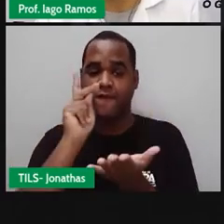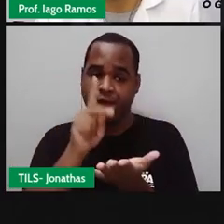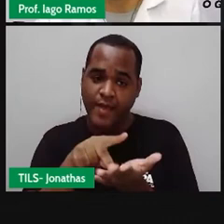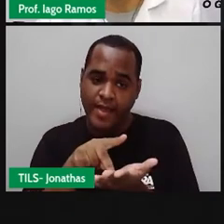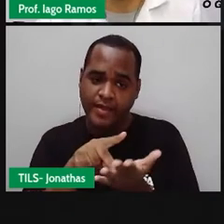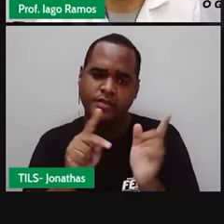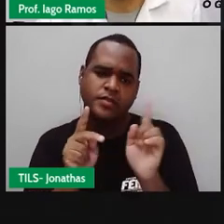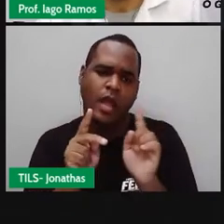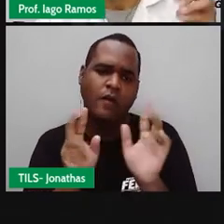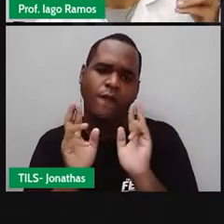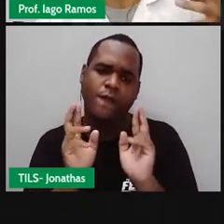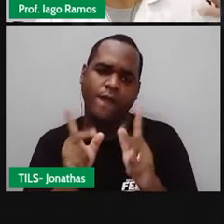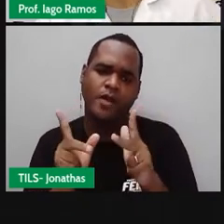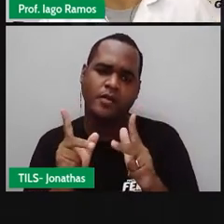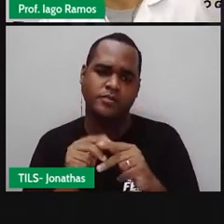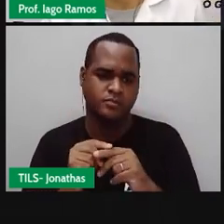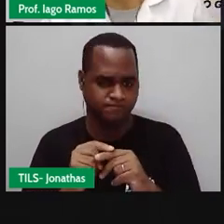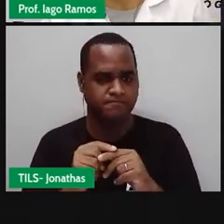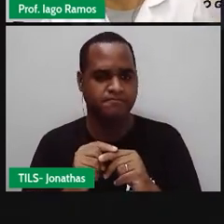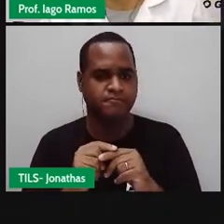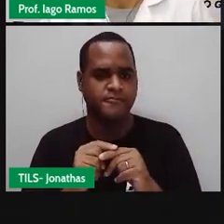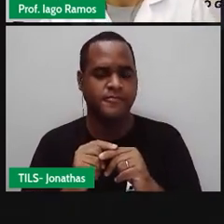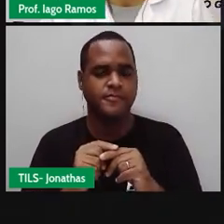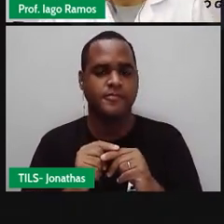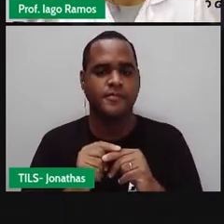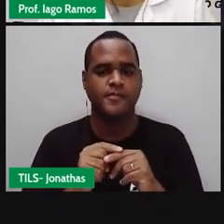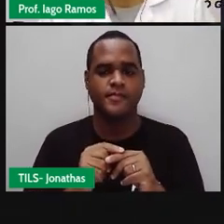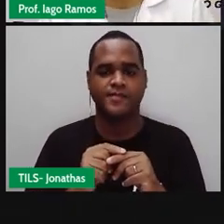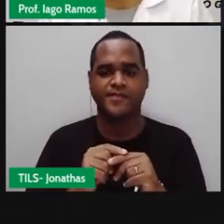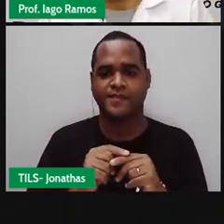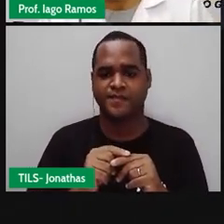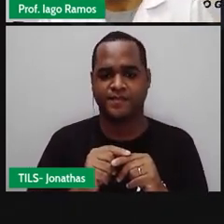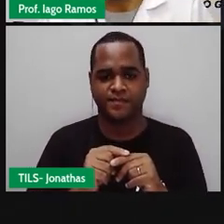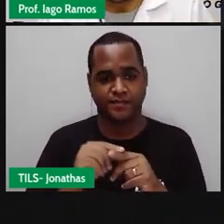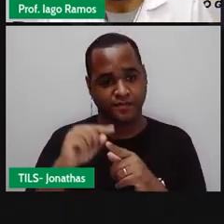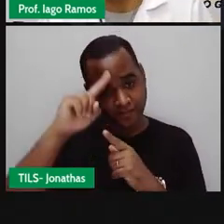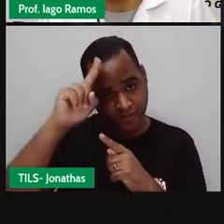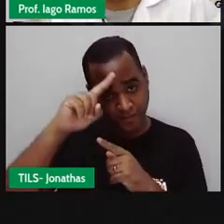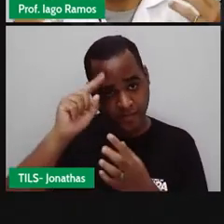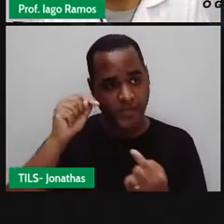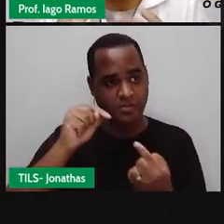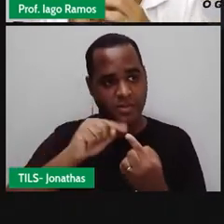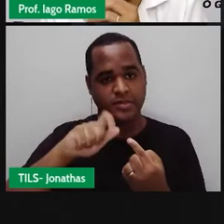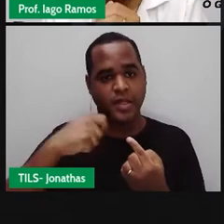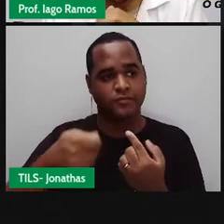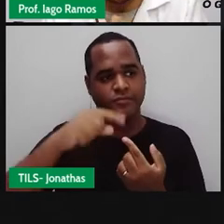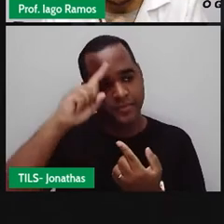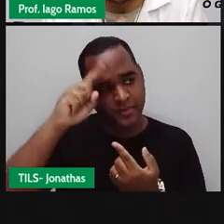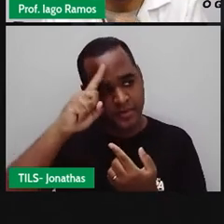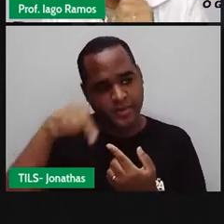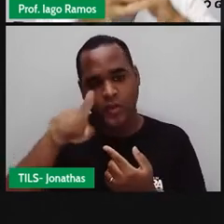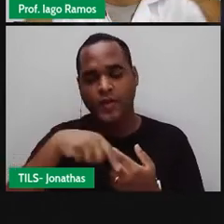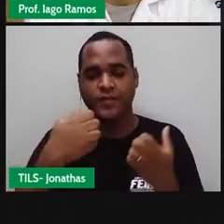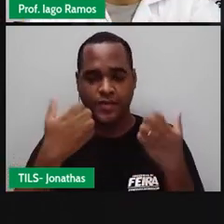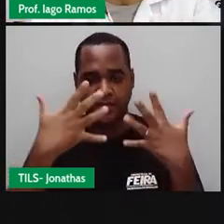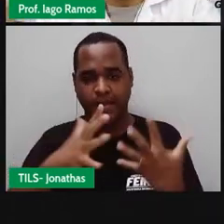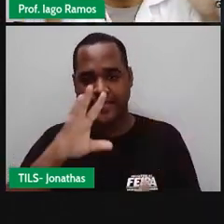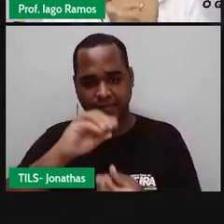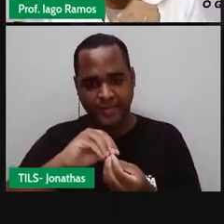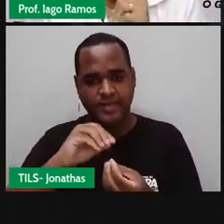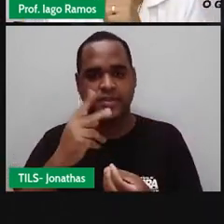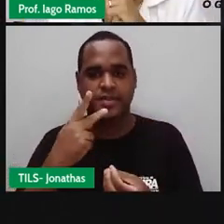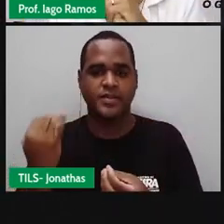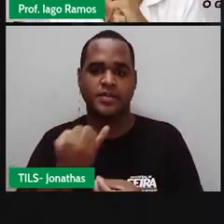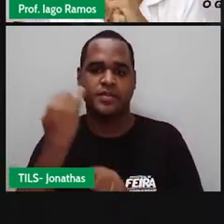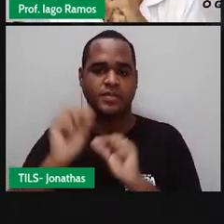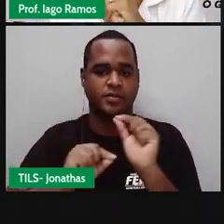Situações hipotéticas, que não são situações reais, são situações inventadas, mas que servem para a gente compreender e levar